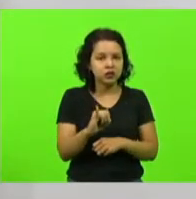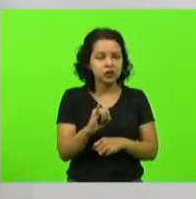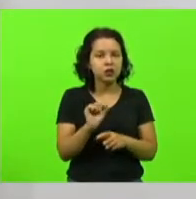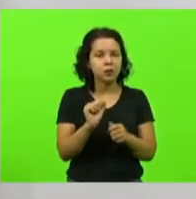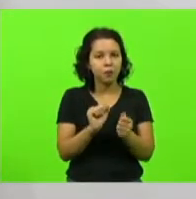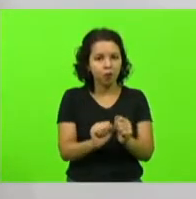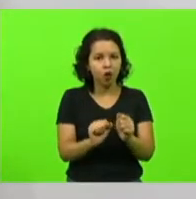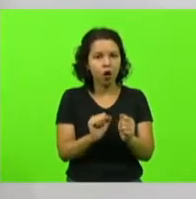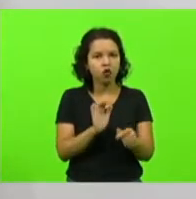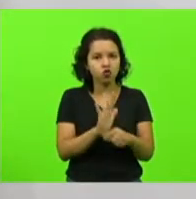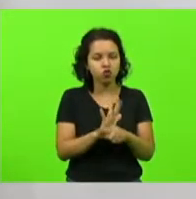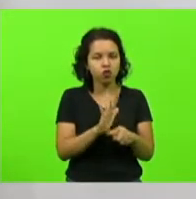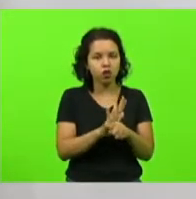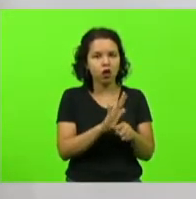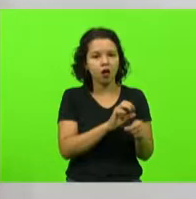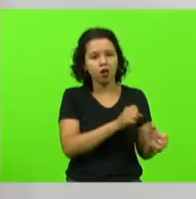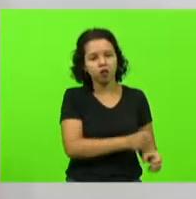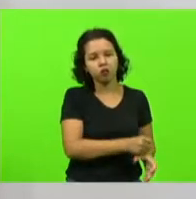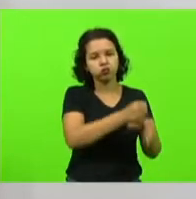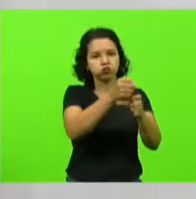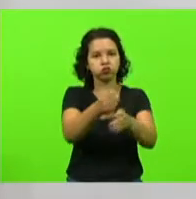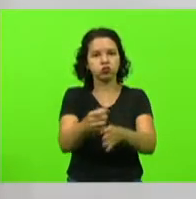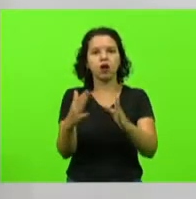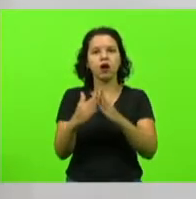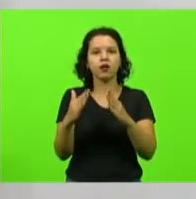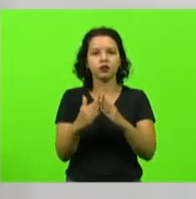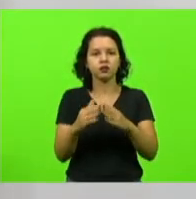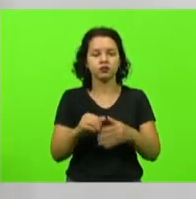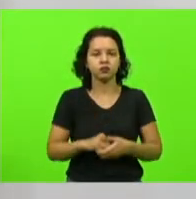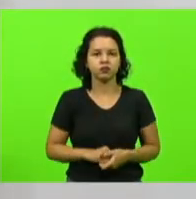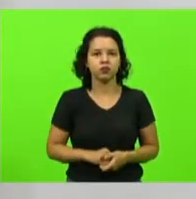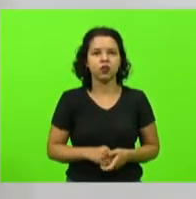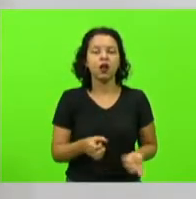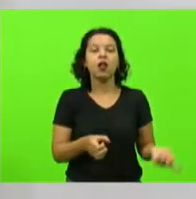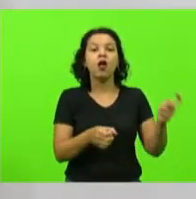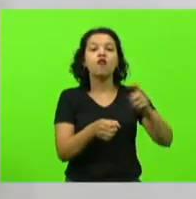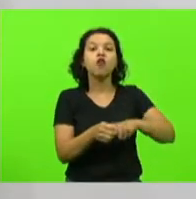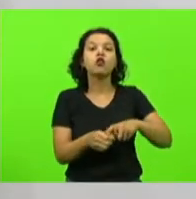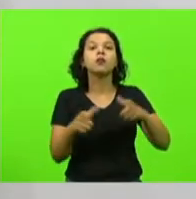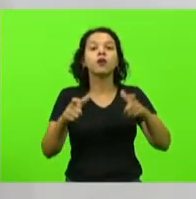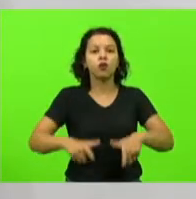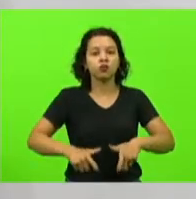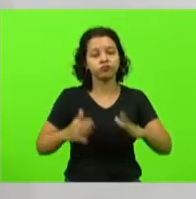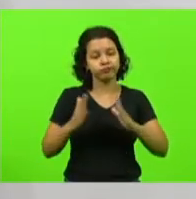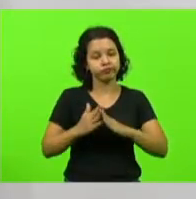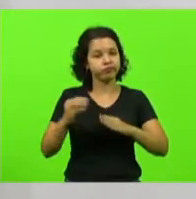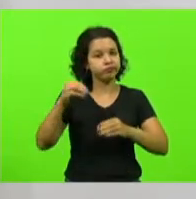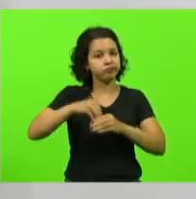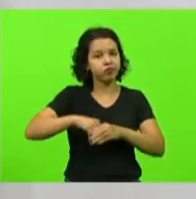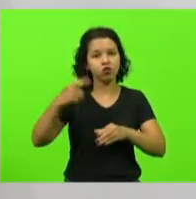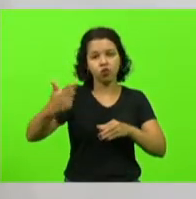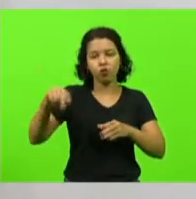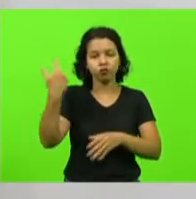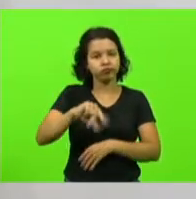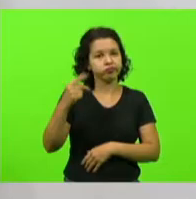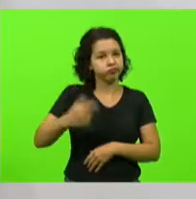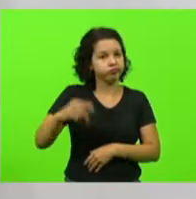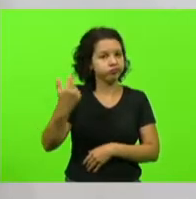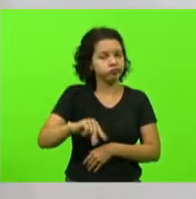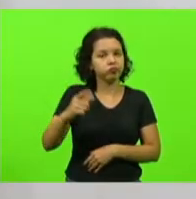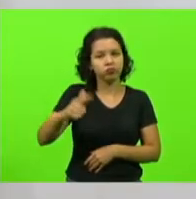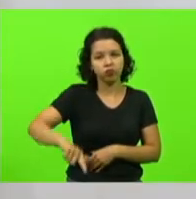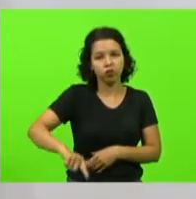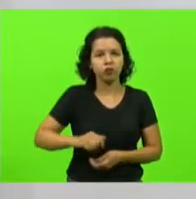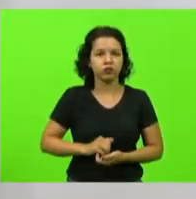casa. E para onde que ela volta? Para dentro do covil do seu torturador. E esse sujeito muitas vezes ele